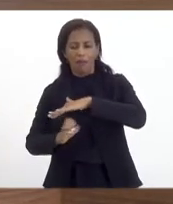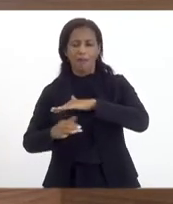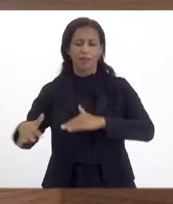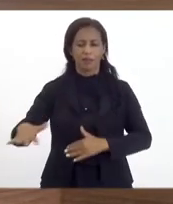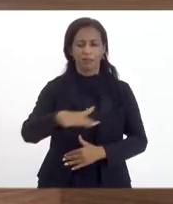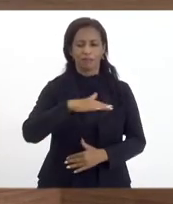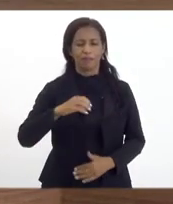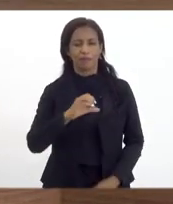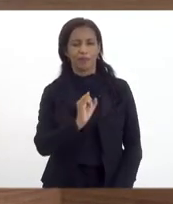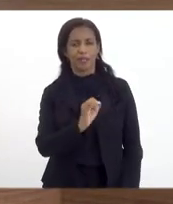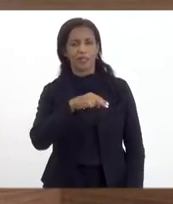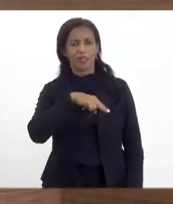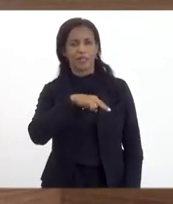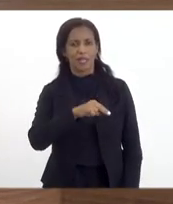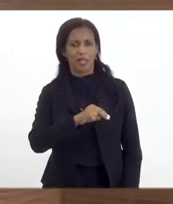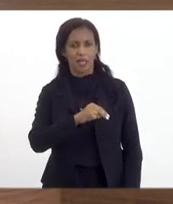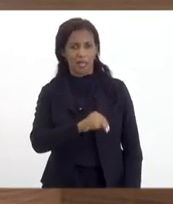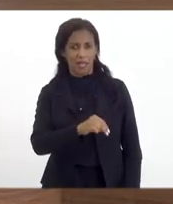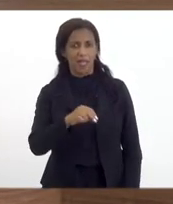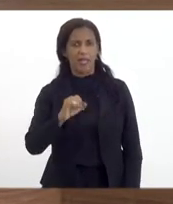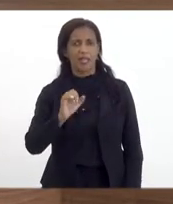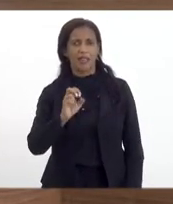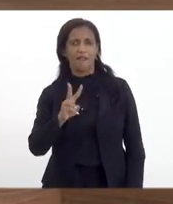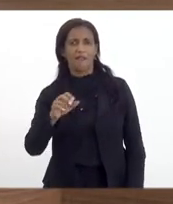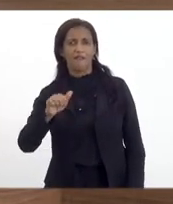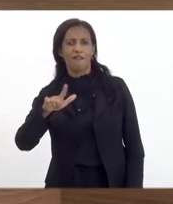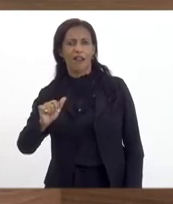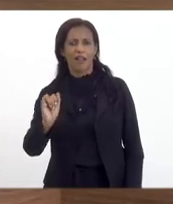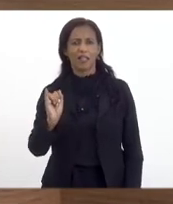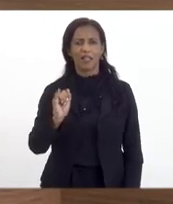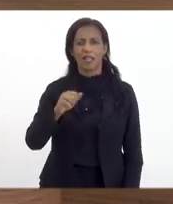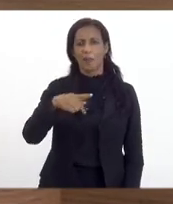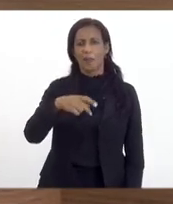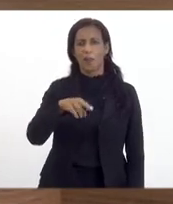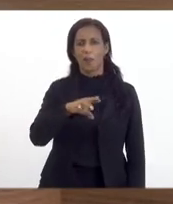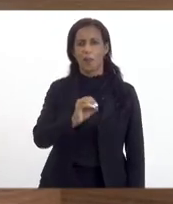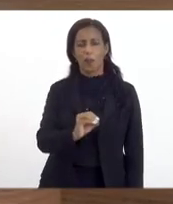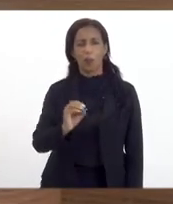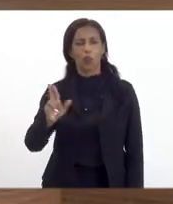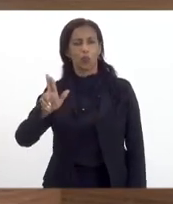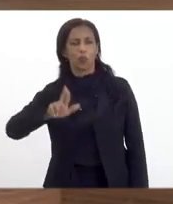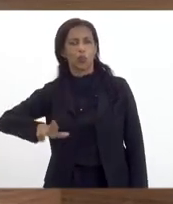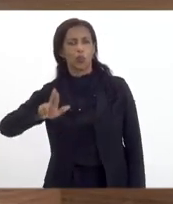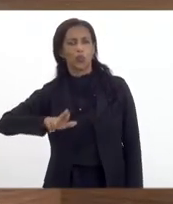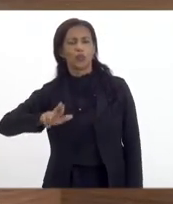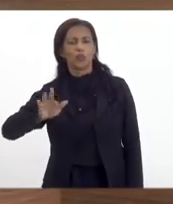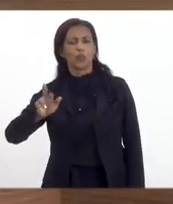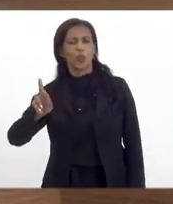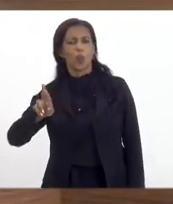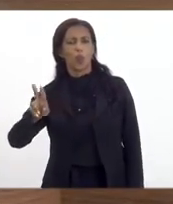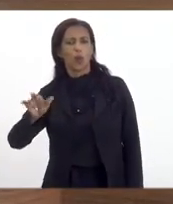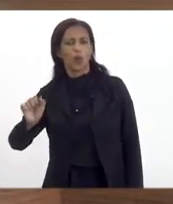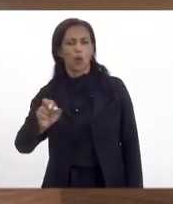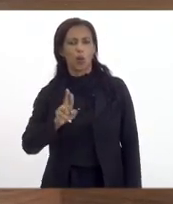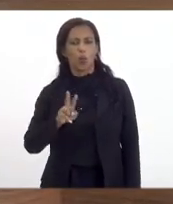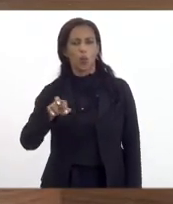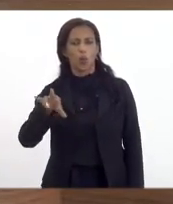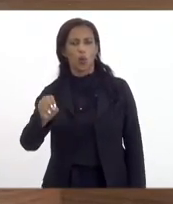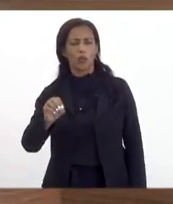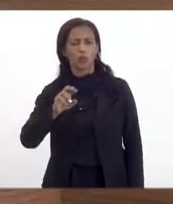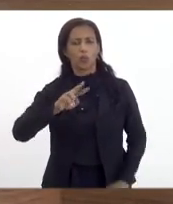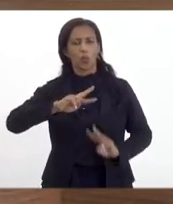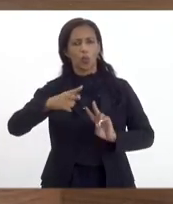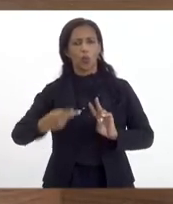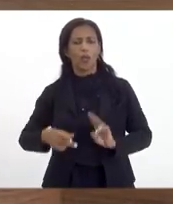ICN, a Vale, a Nuclep, a Ternium, Porto Sudeste, Universidade Rural, o ESO, o ERG, o